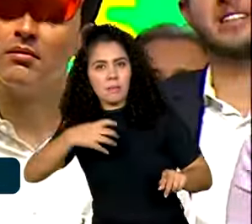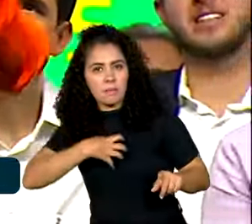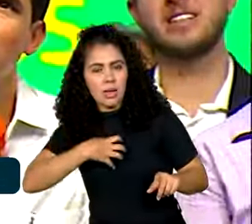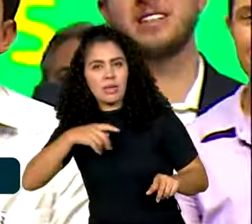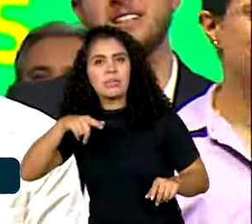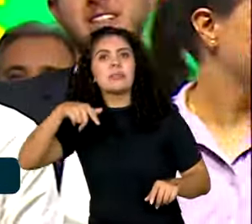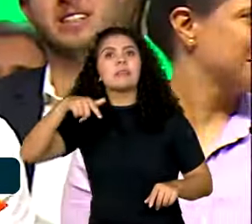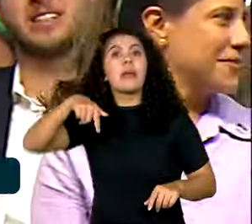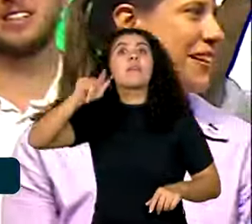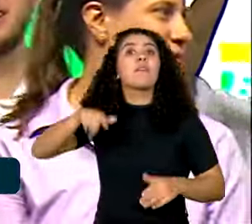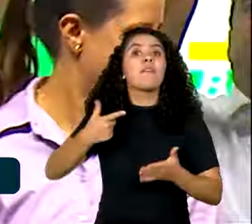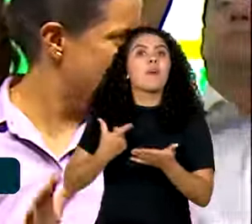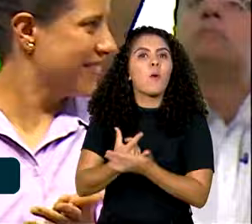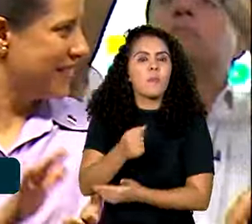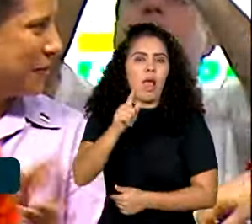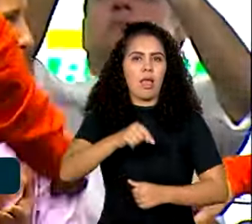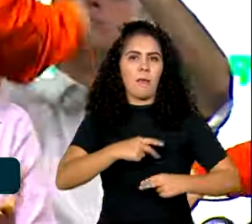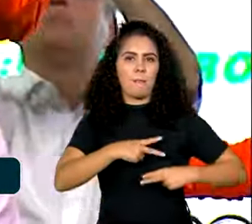A Petrobras.